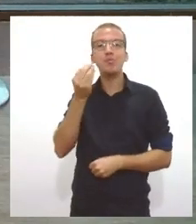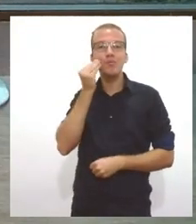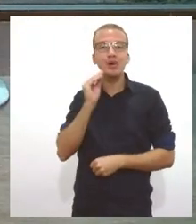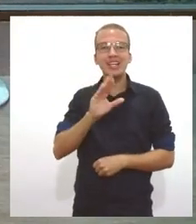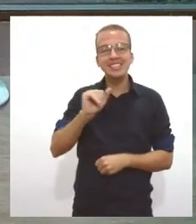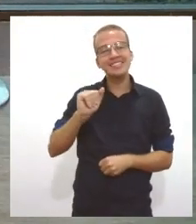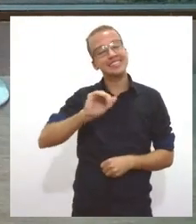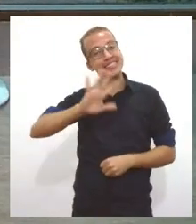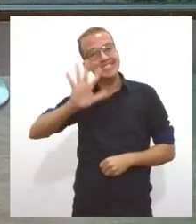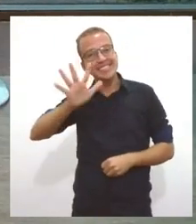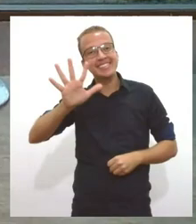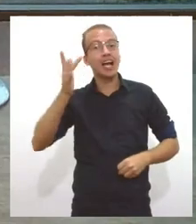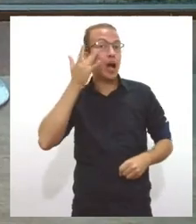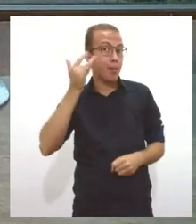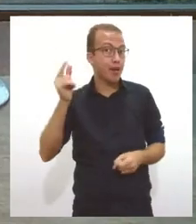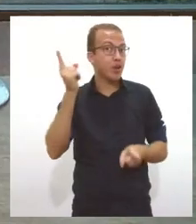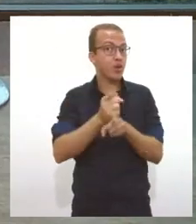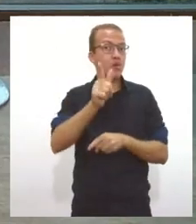tchau tchau